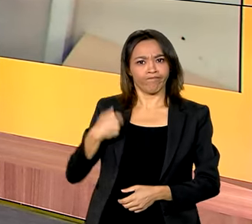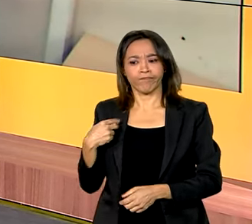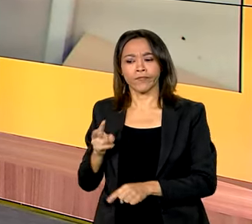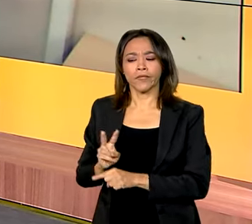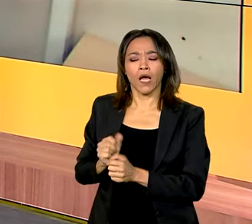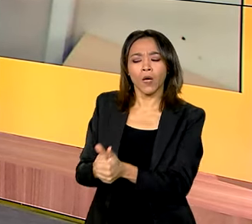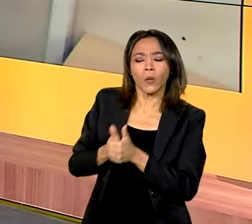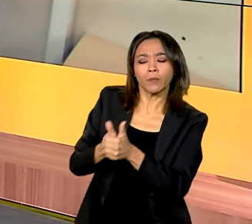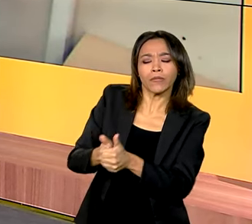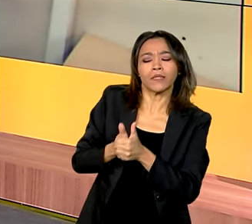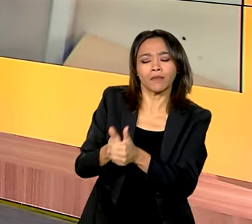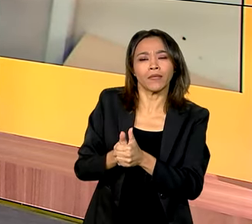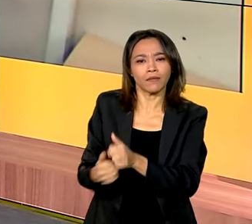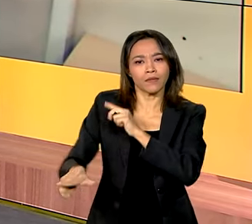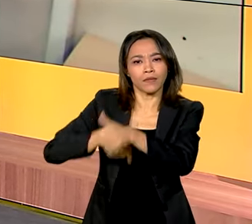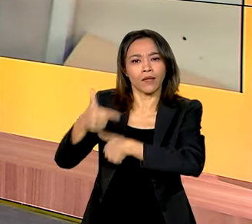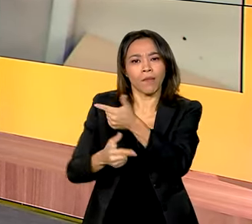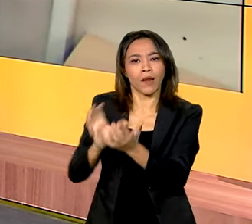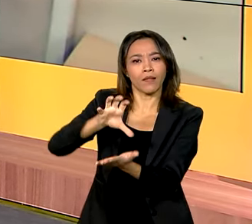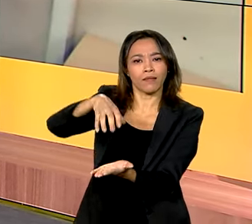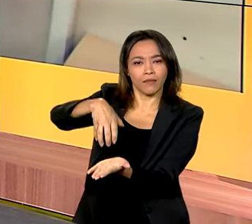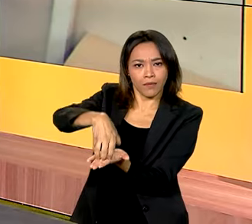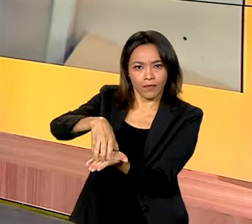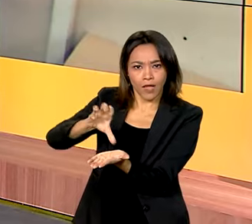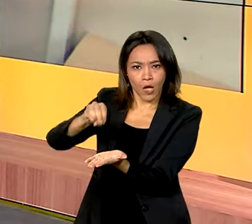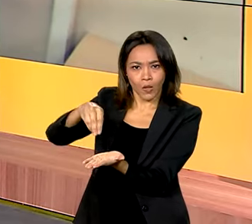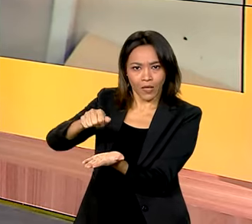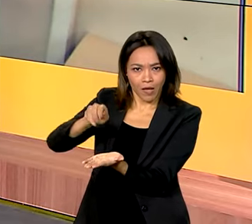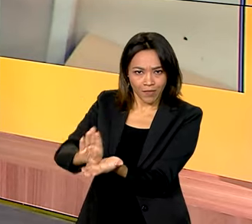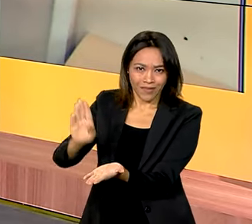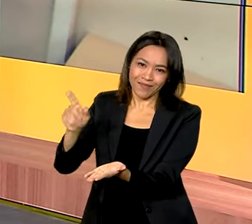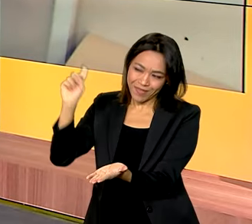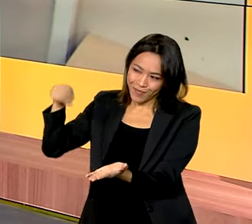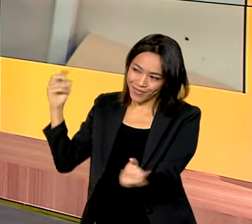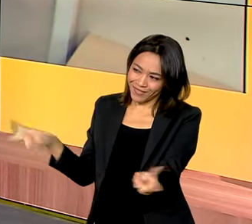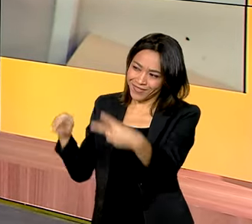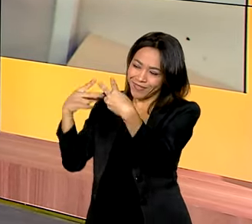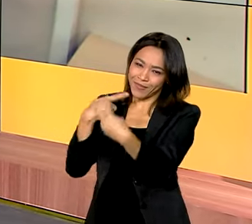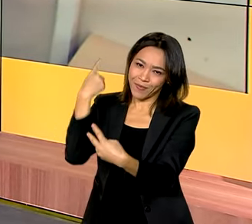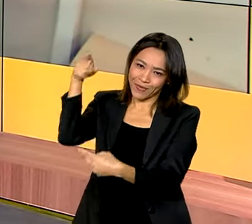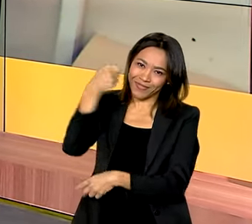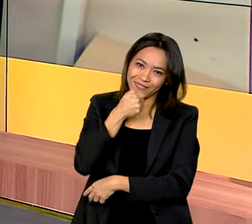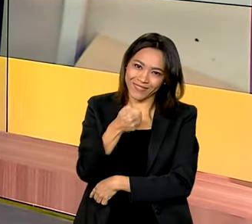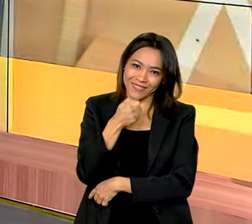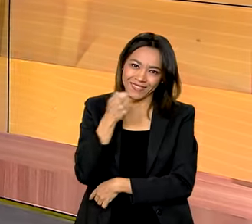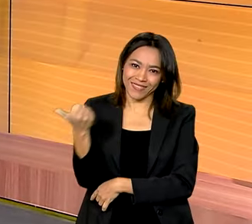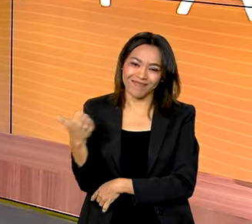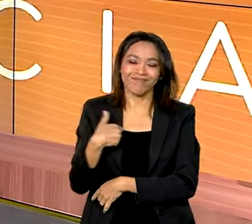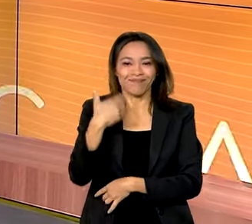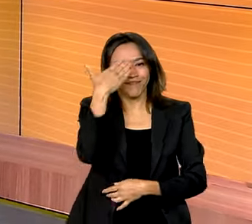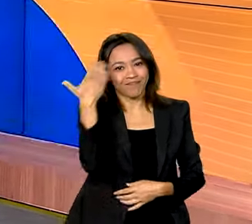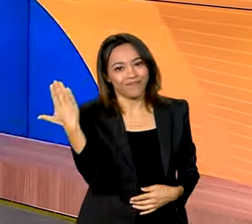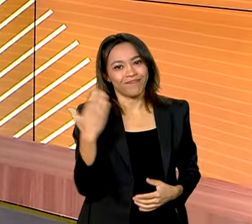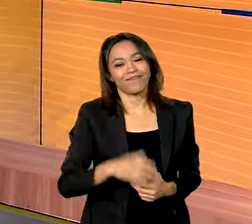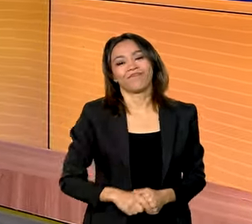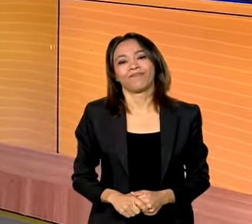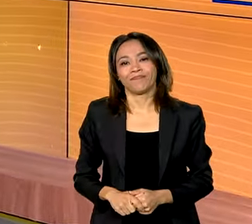Conab. Muito obrigada pela participação e eu aguardo o senhor numa próxima entrevista. Obrigado, Nath.